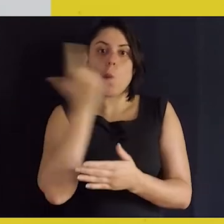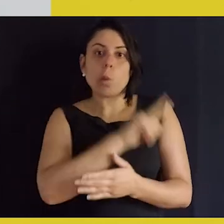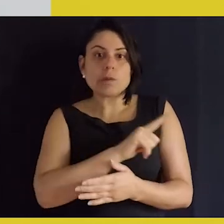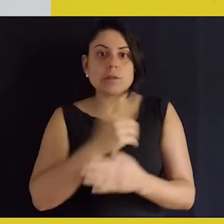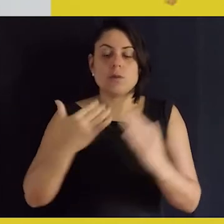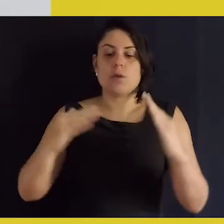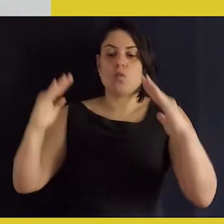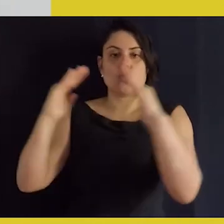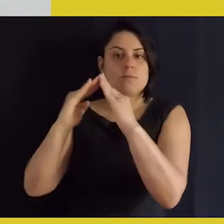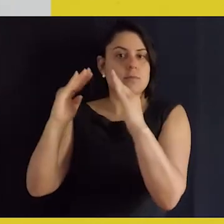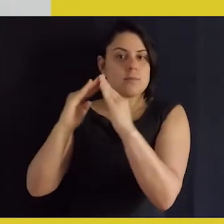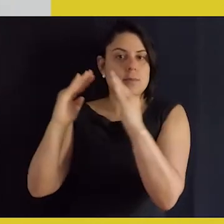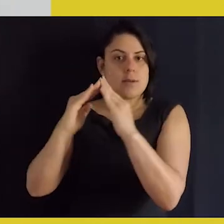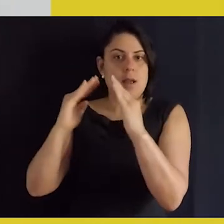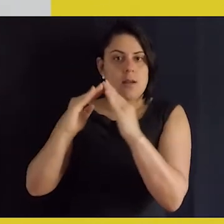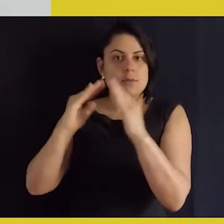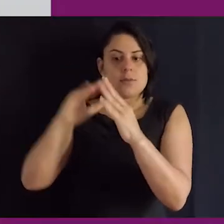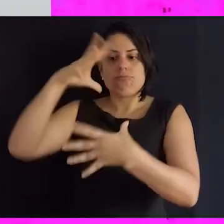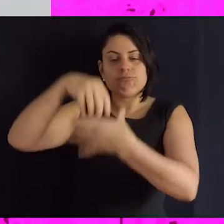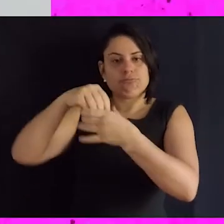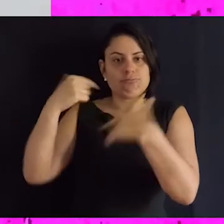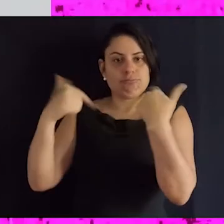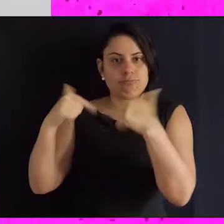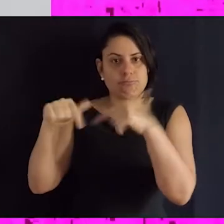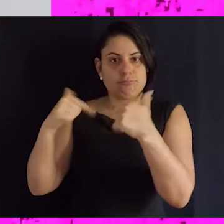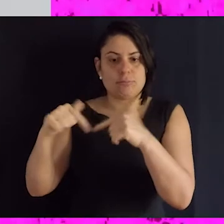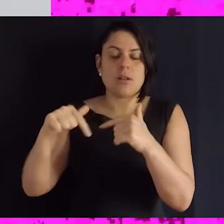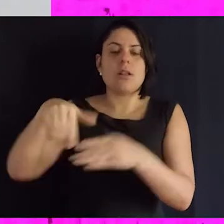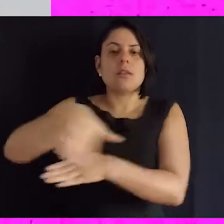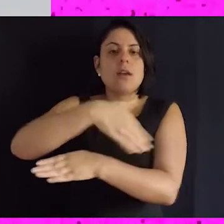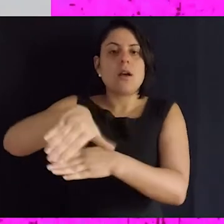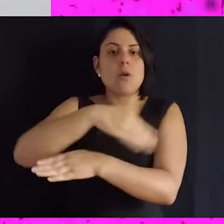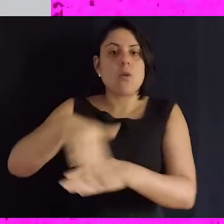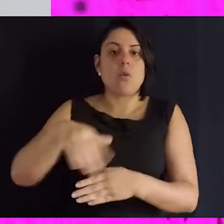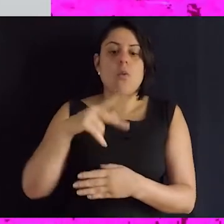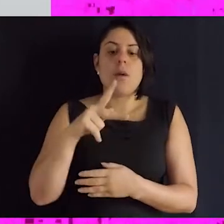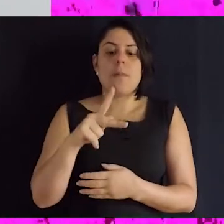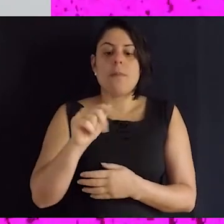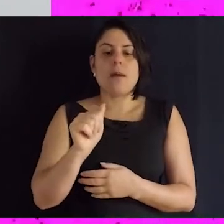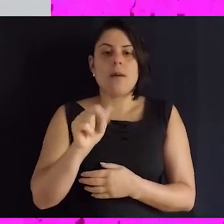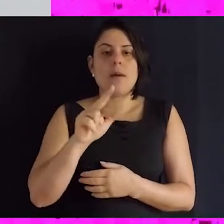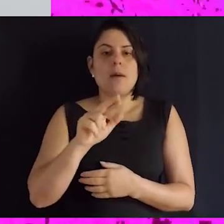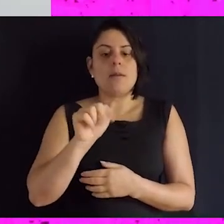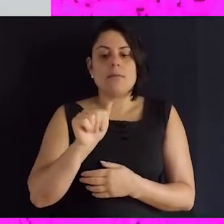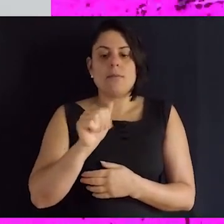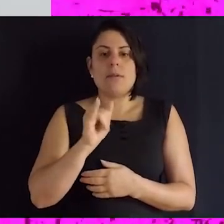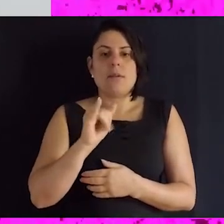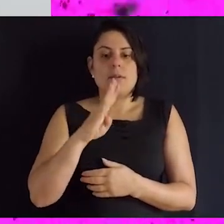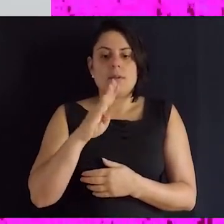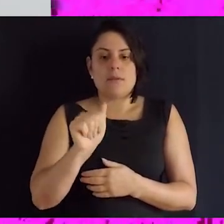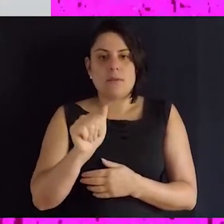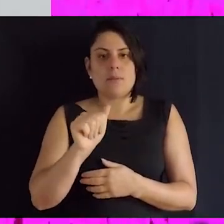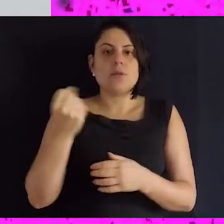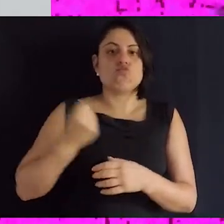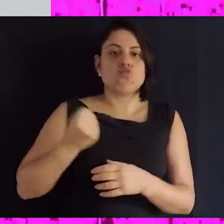a casa onde a gente trabalha agora, na Rua Paraíba, 641,